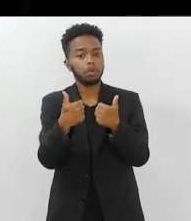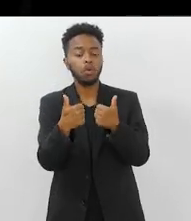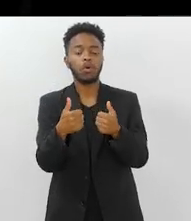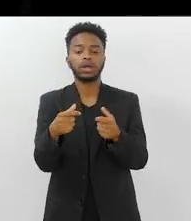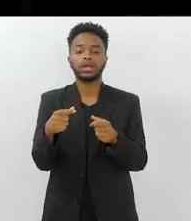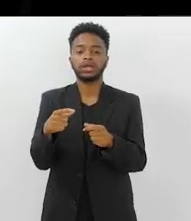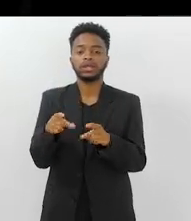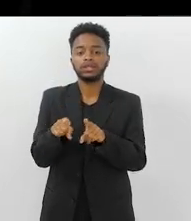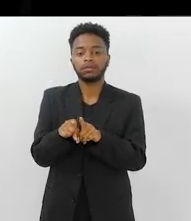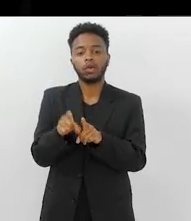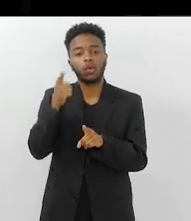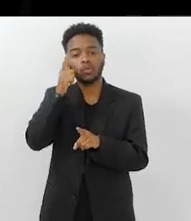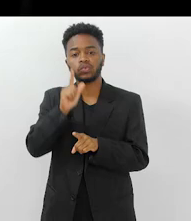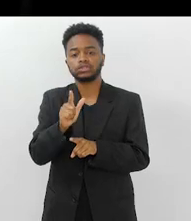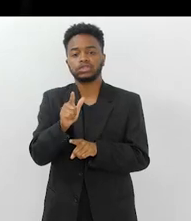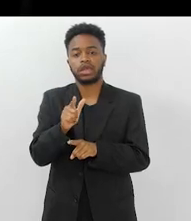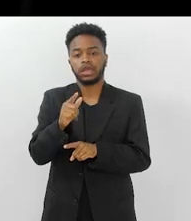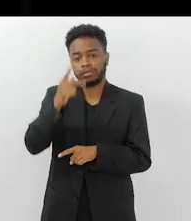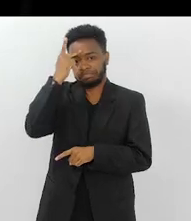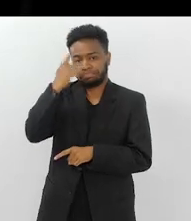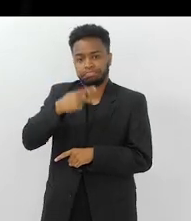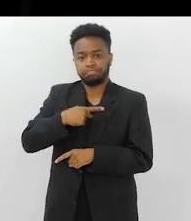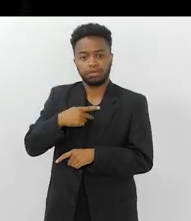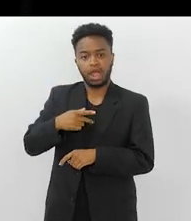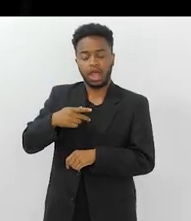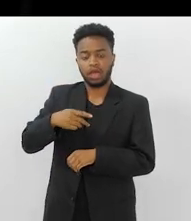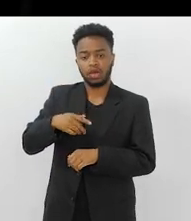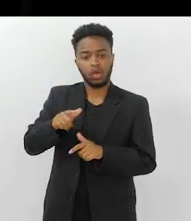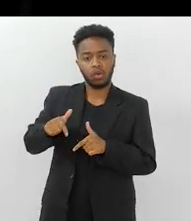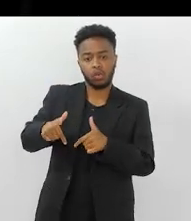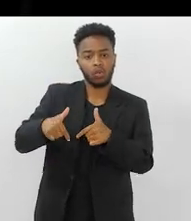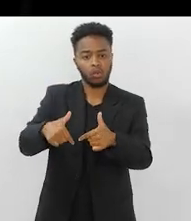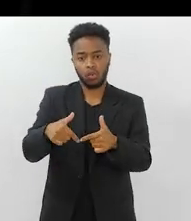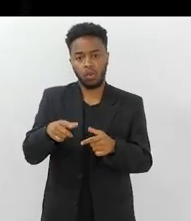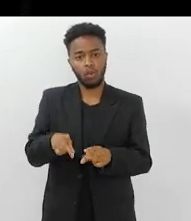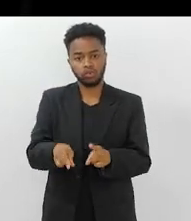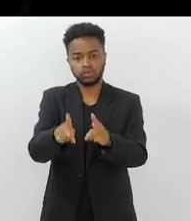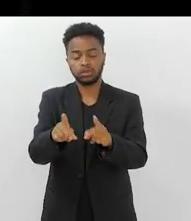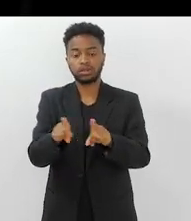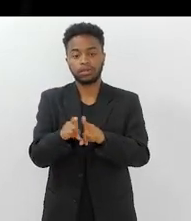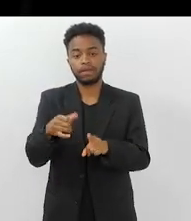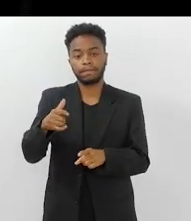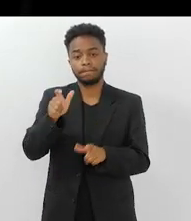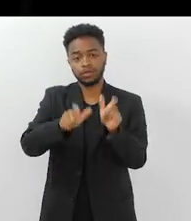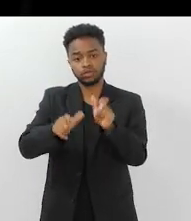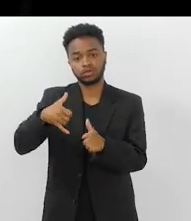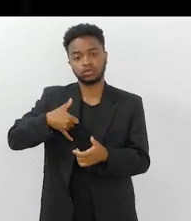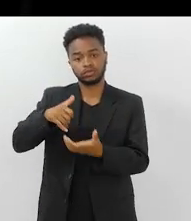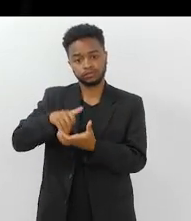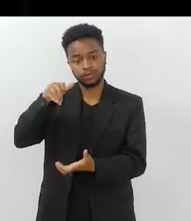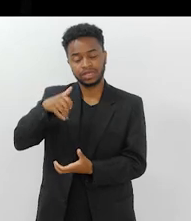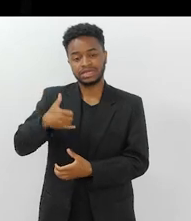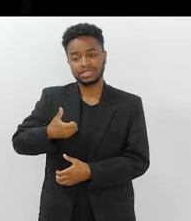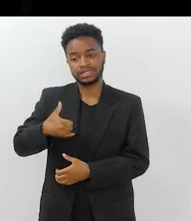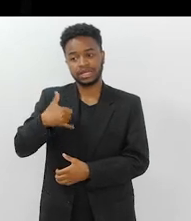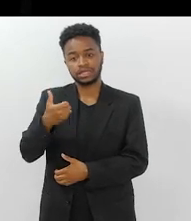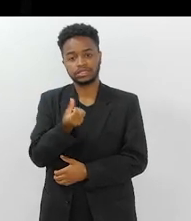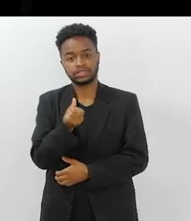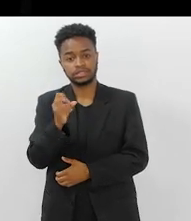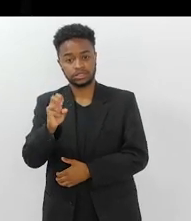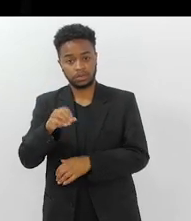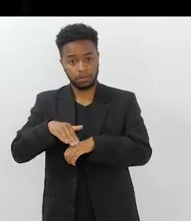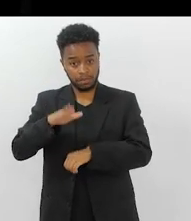mantém a sua independência, a sua autonomia, assim como tem idosos acima de 65 anos que acabam